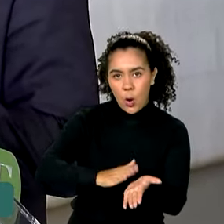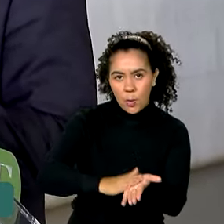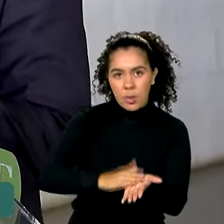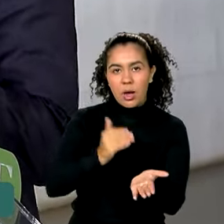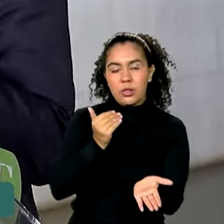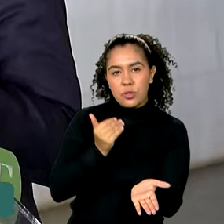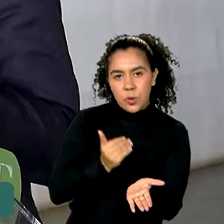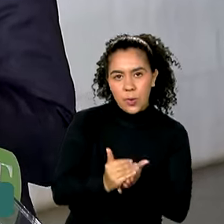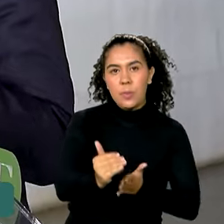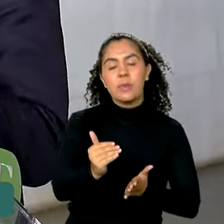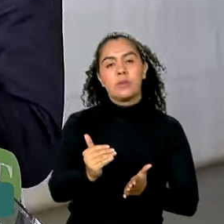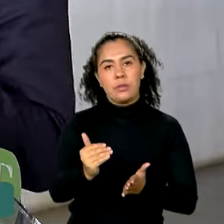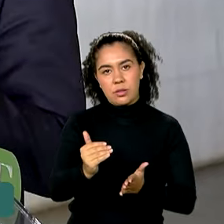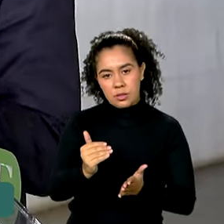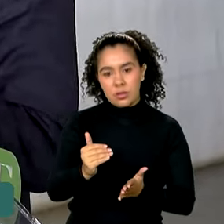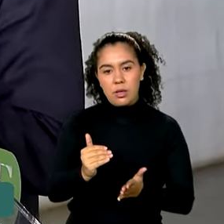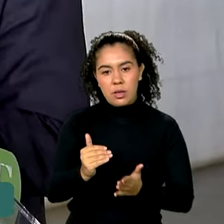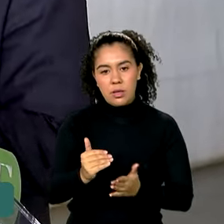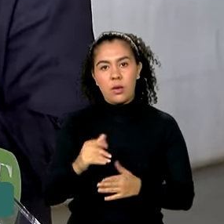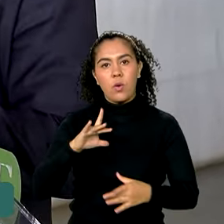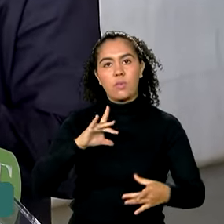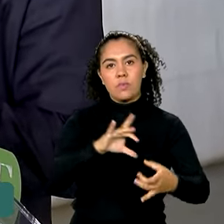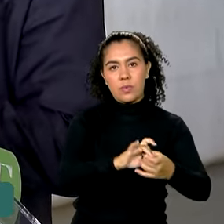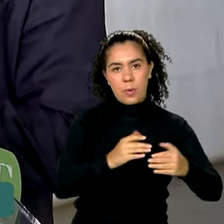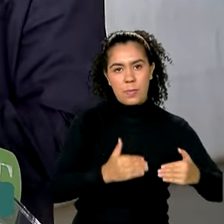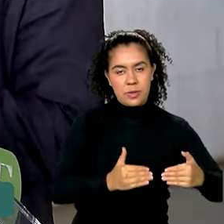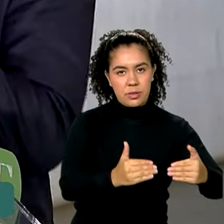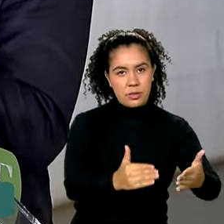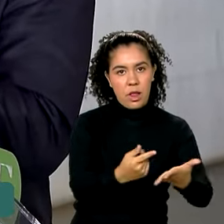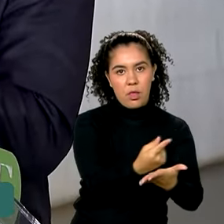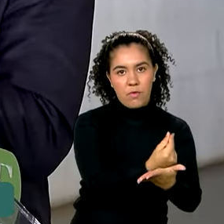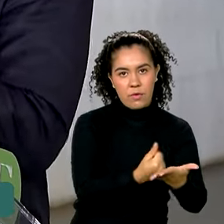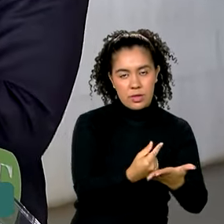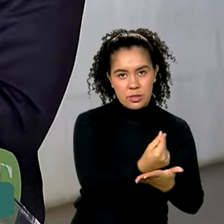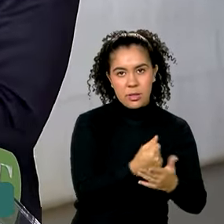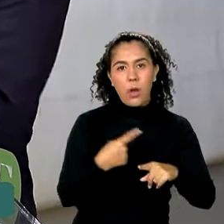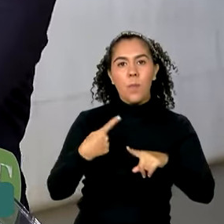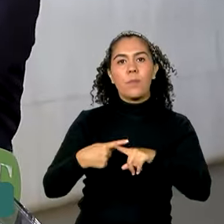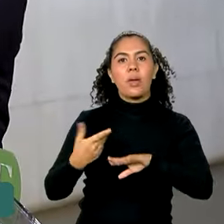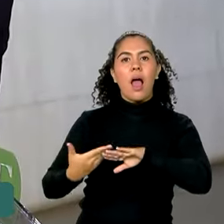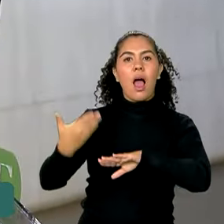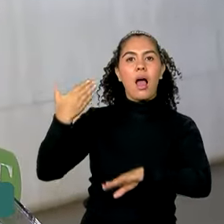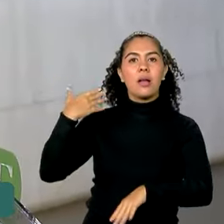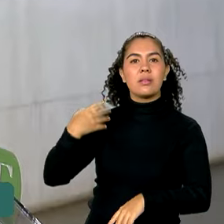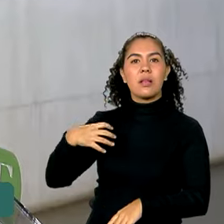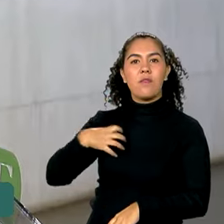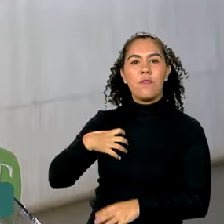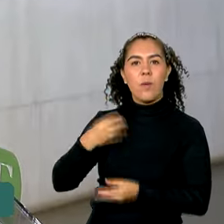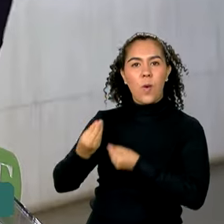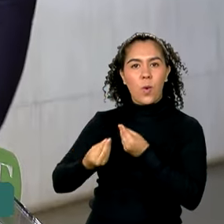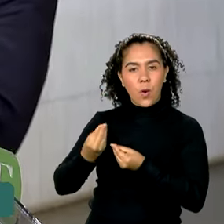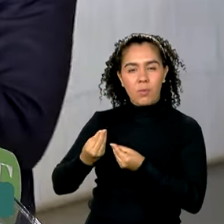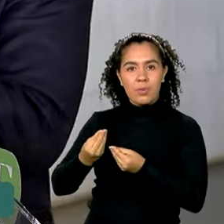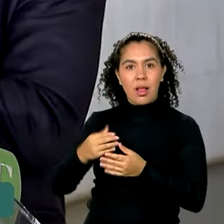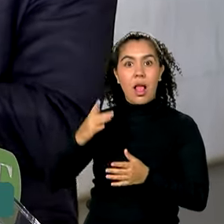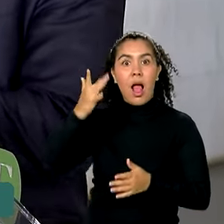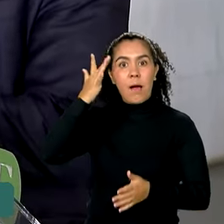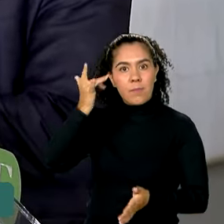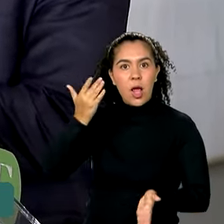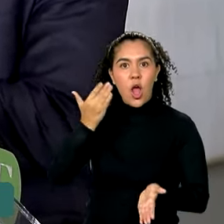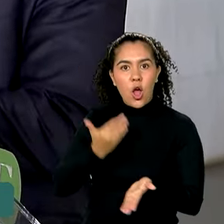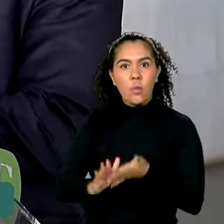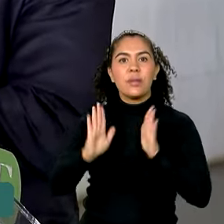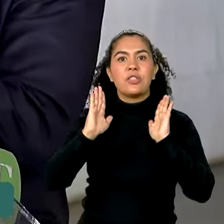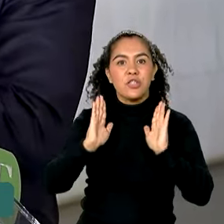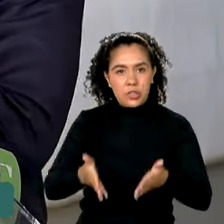do remessa conforme pelo Ministério da Fazenda, que do jeito que estava, passaria essa vigência a partir de amanhã. Então, a medida